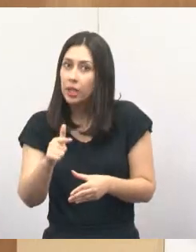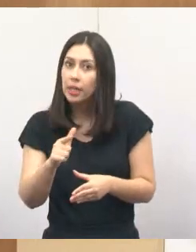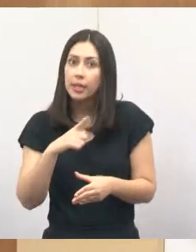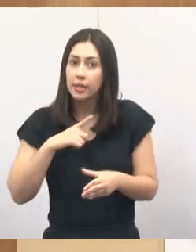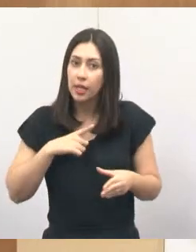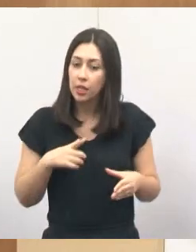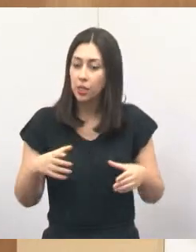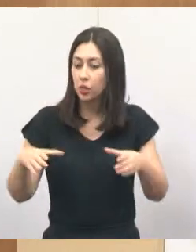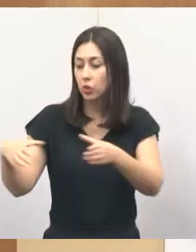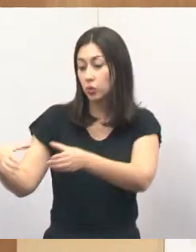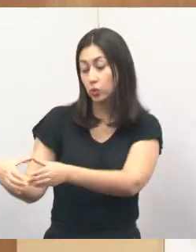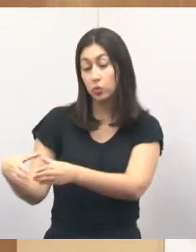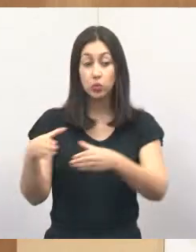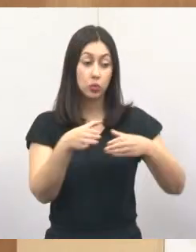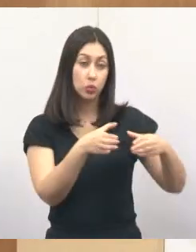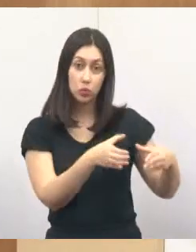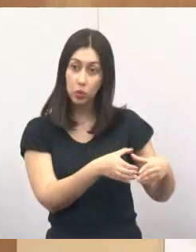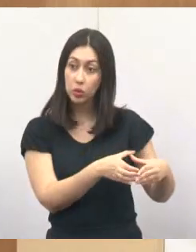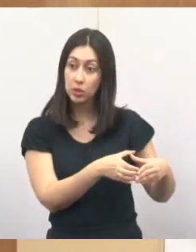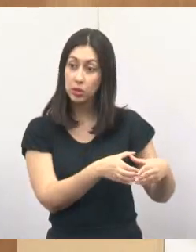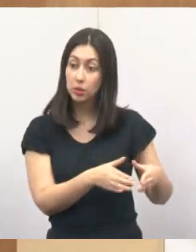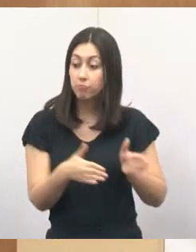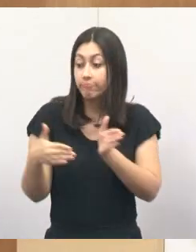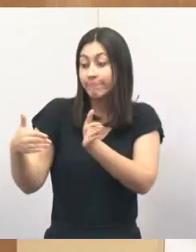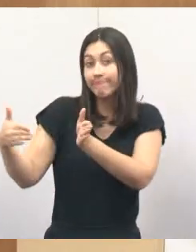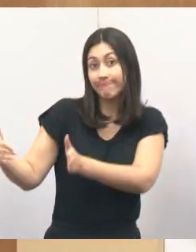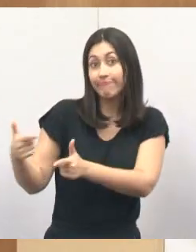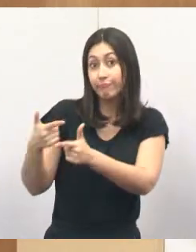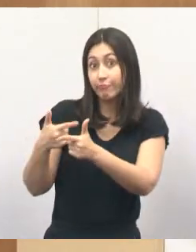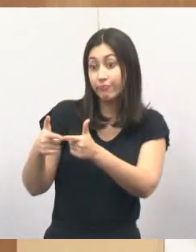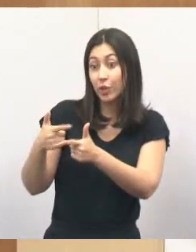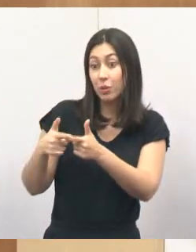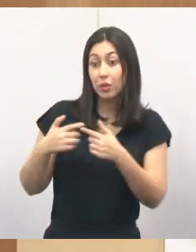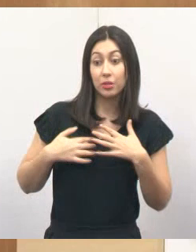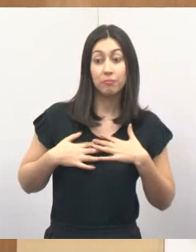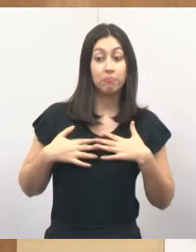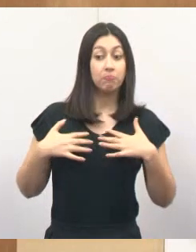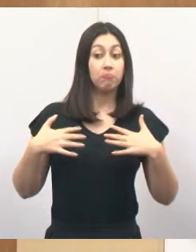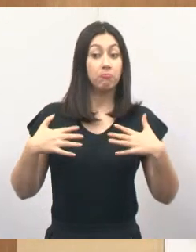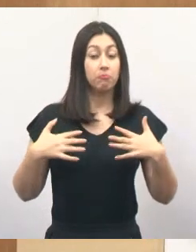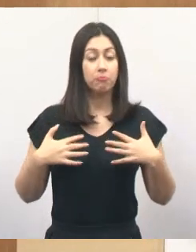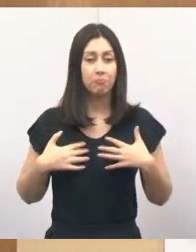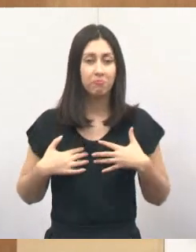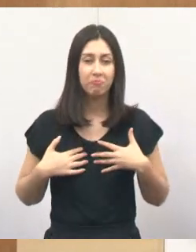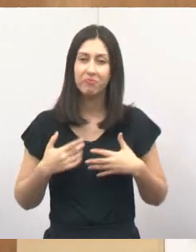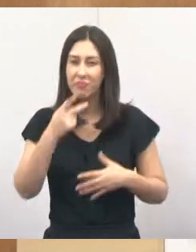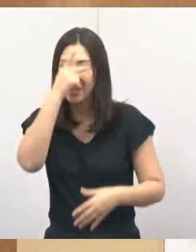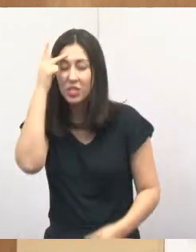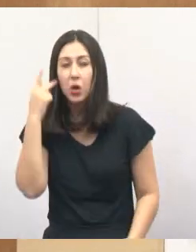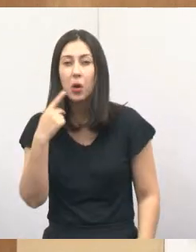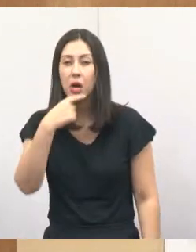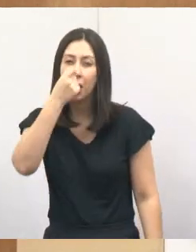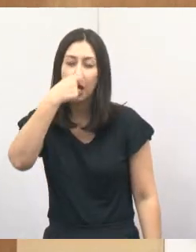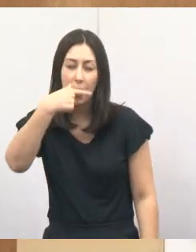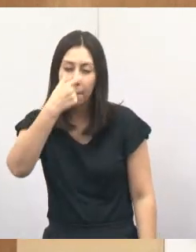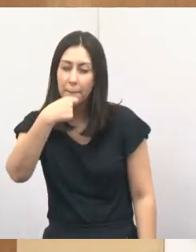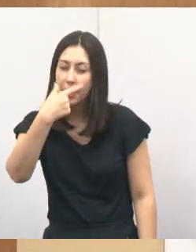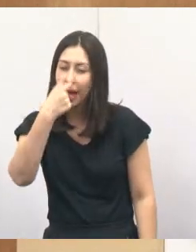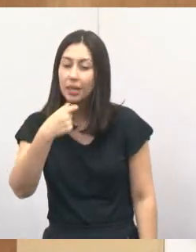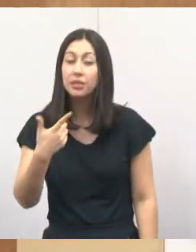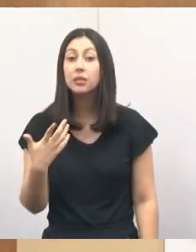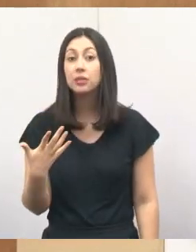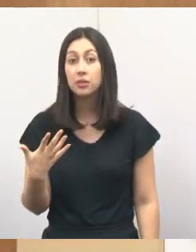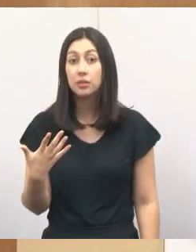duas alas, ala respiratória, que é as pessoas que chegam gripadas ou crianças que chegam